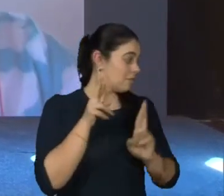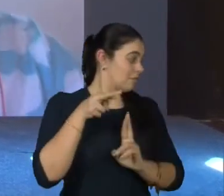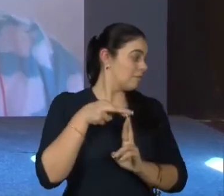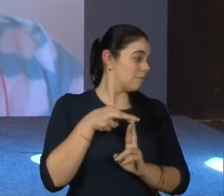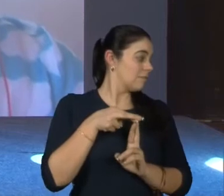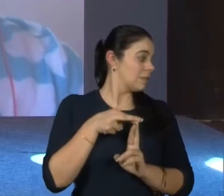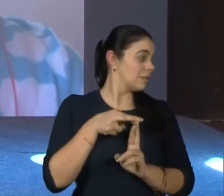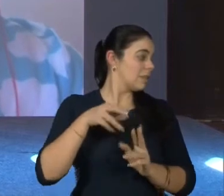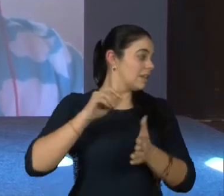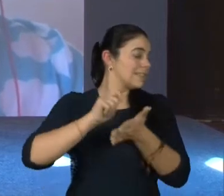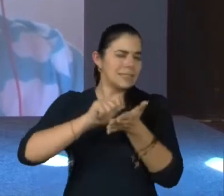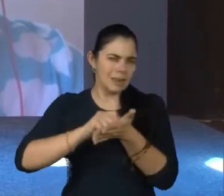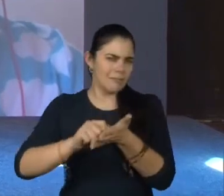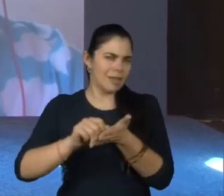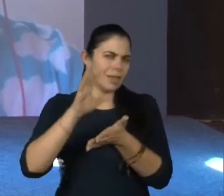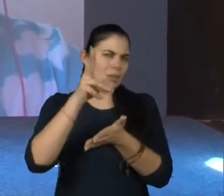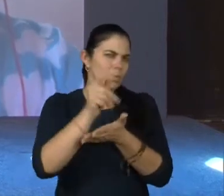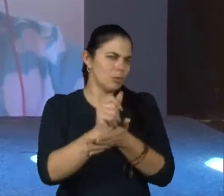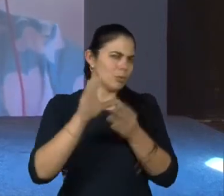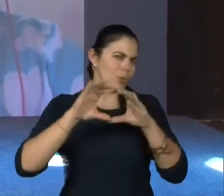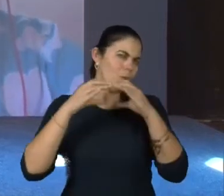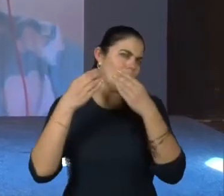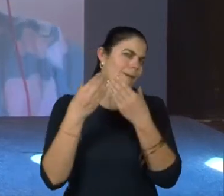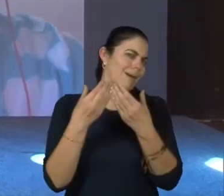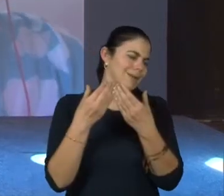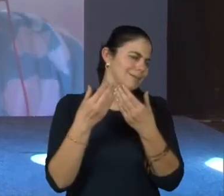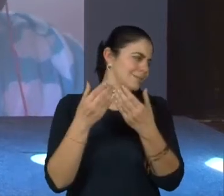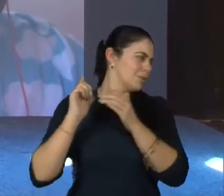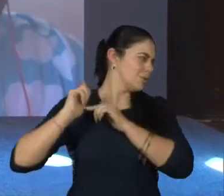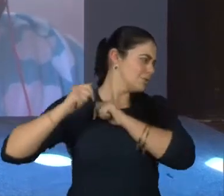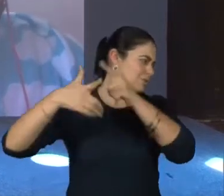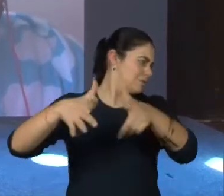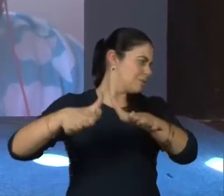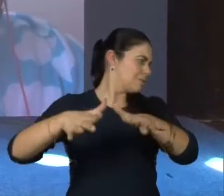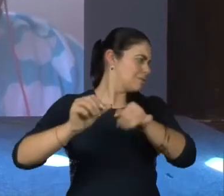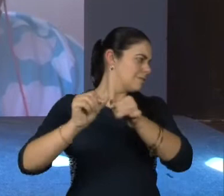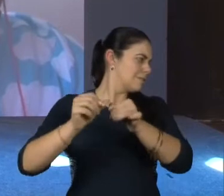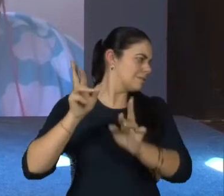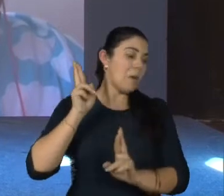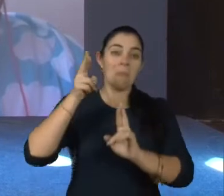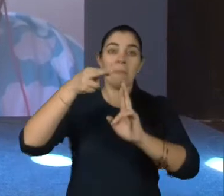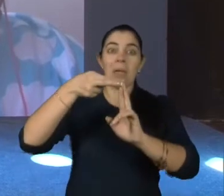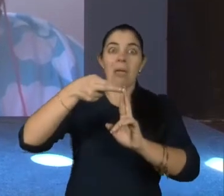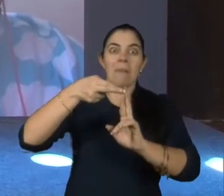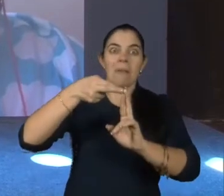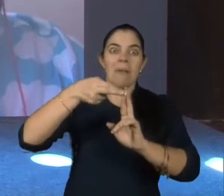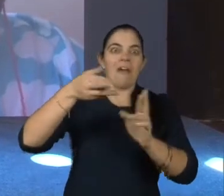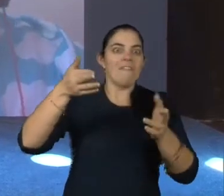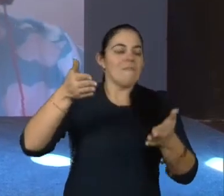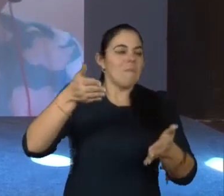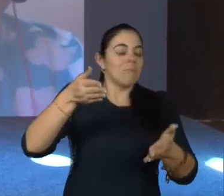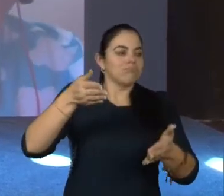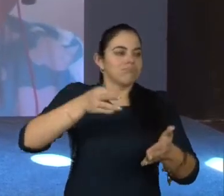eu escrevi tudo, só que a partir desse congresso, desde ontem, vamos dizer assim, a minha questão também de representatividade mudou várias vezes.